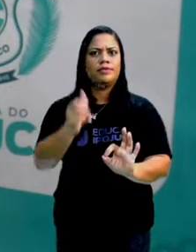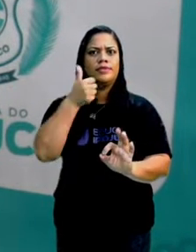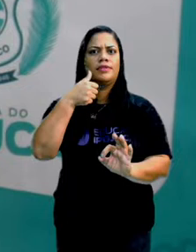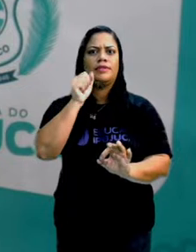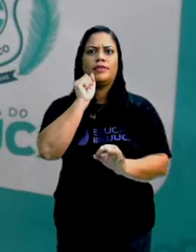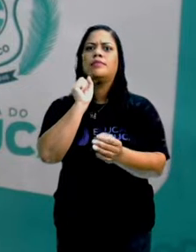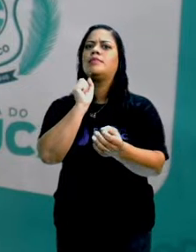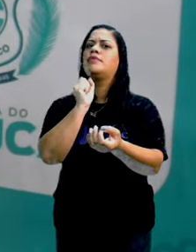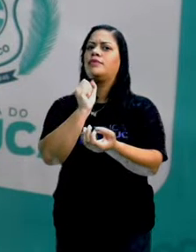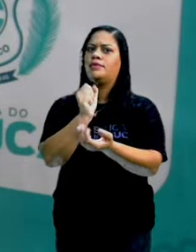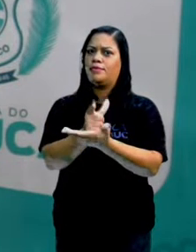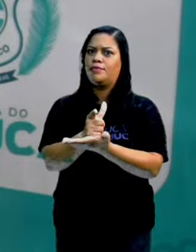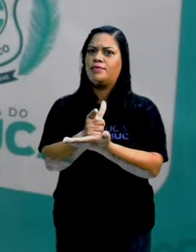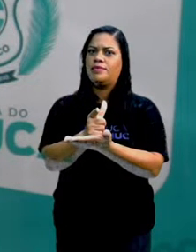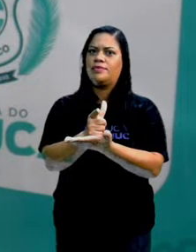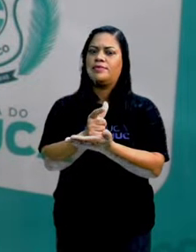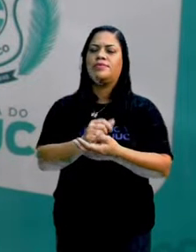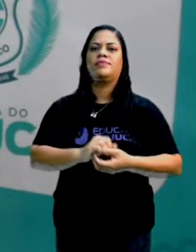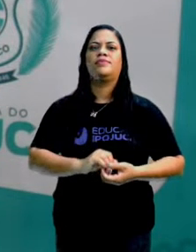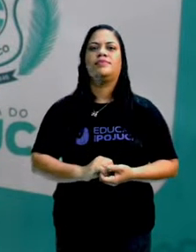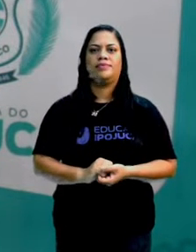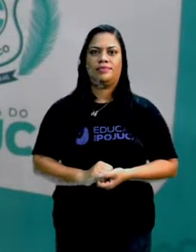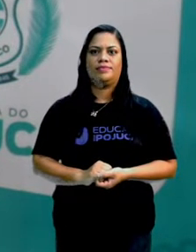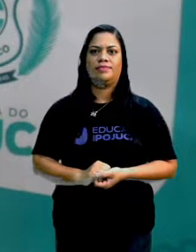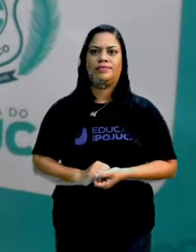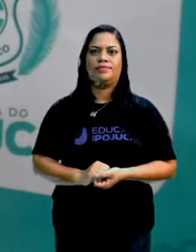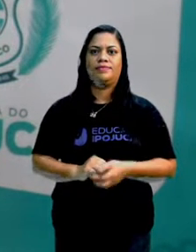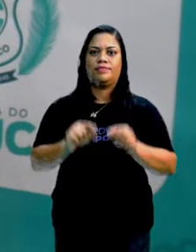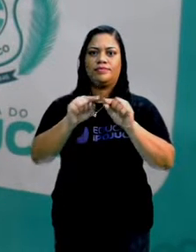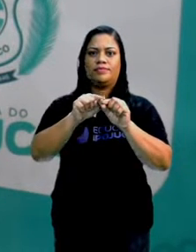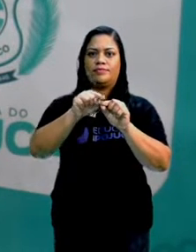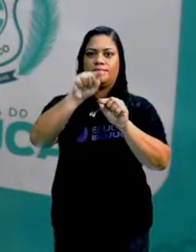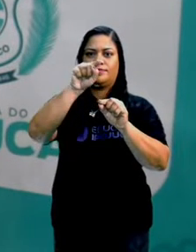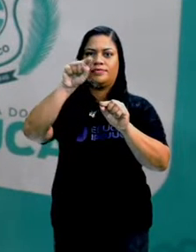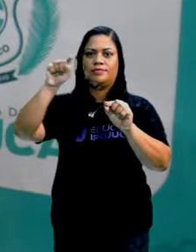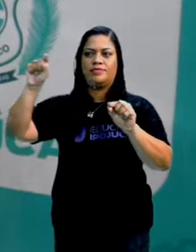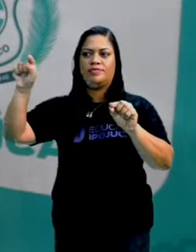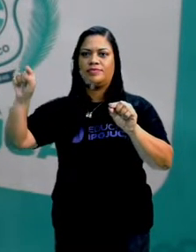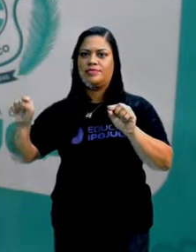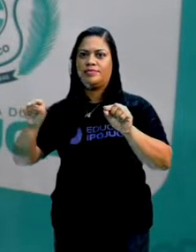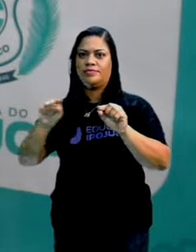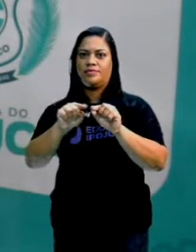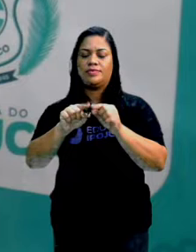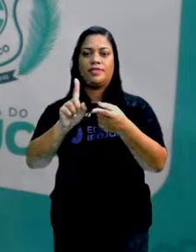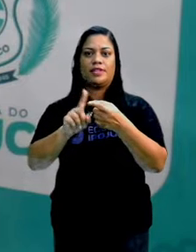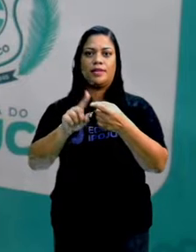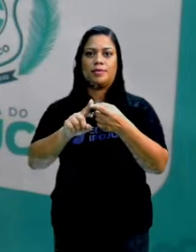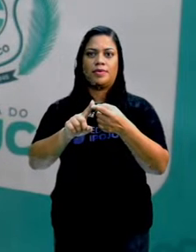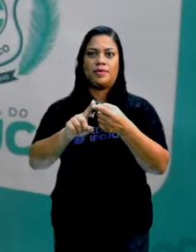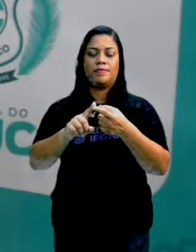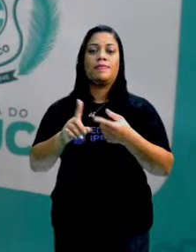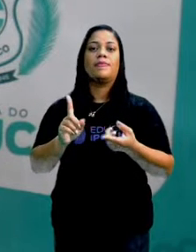comprou, ele é retangular, não é isso? Um bambolê,